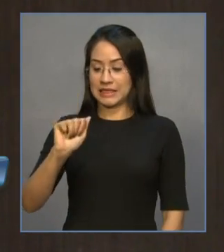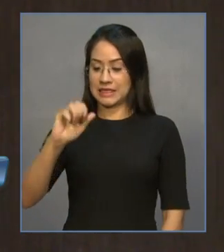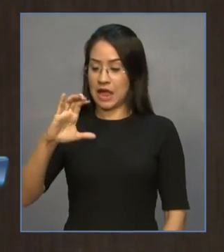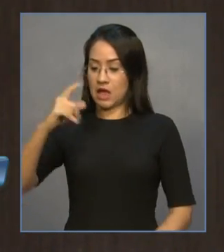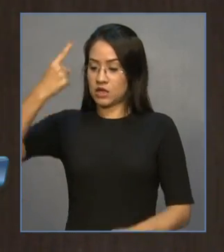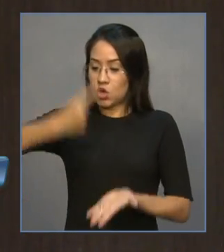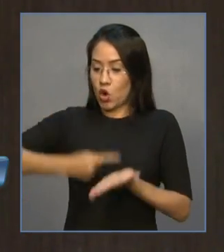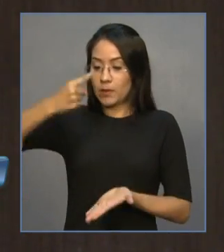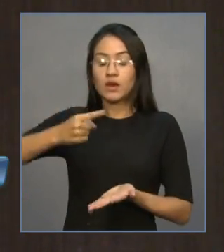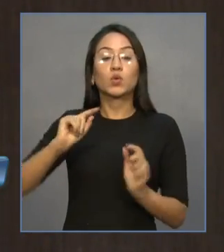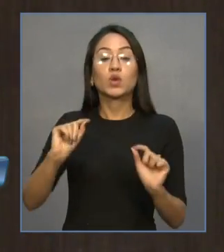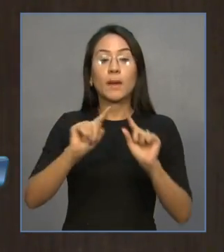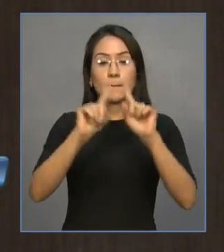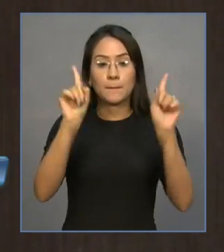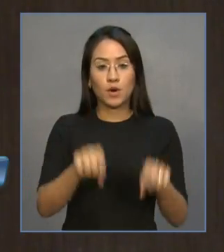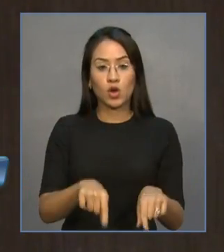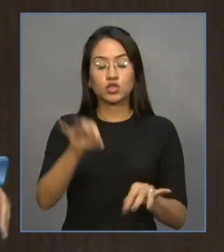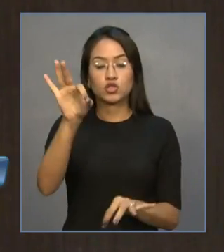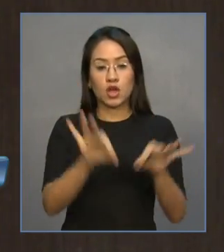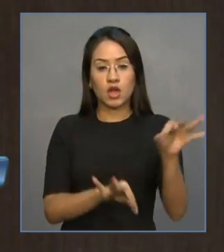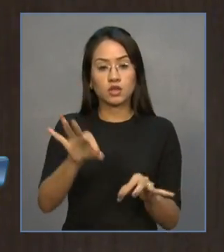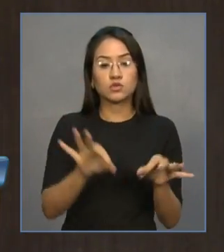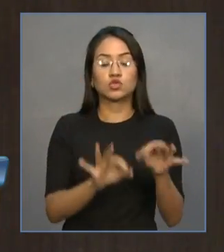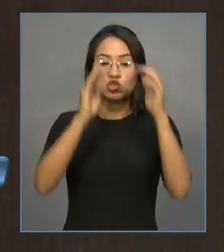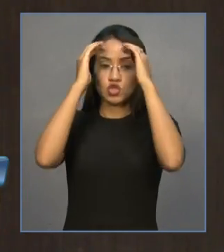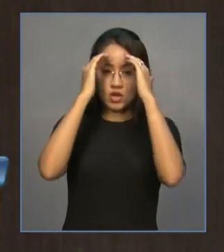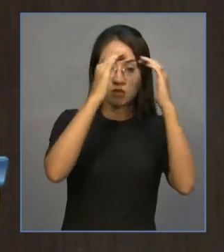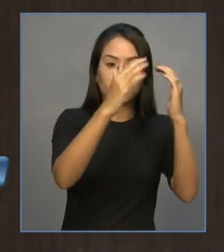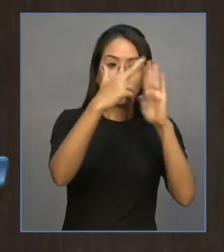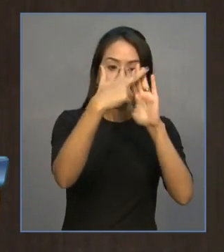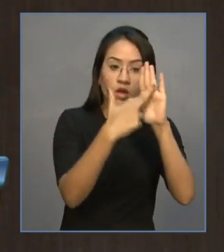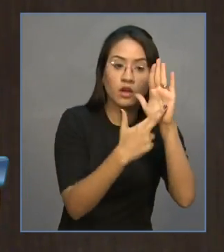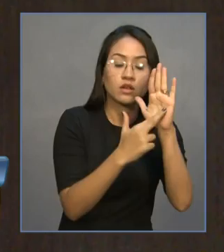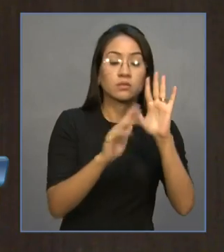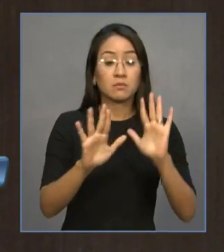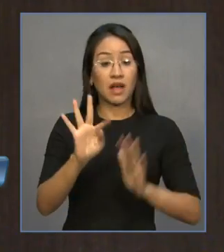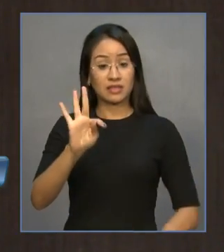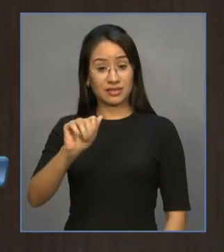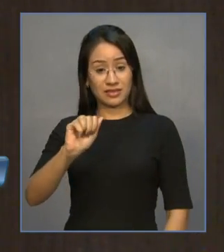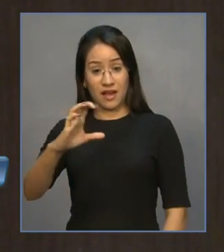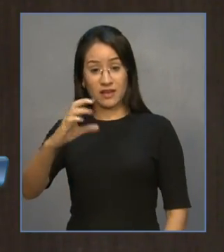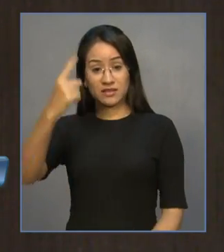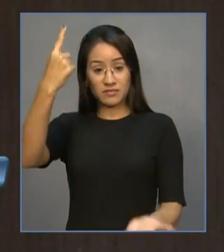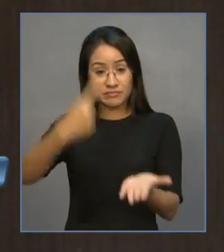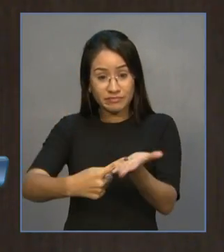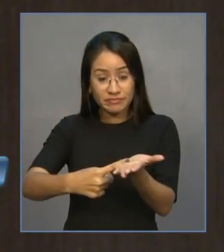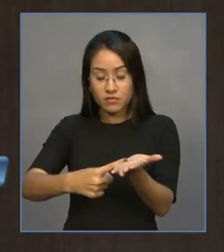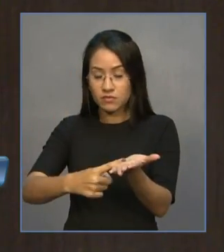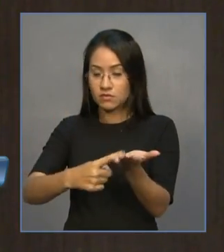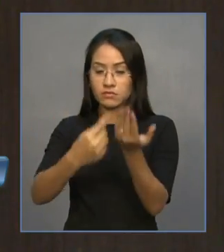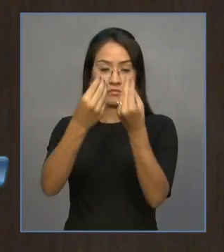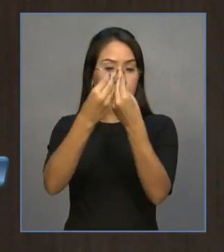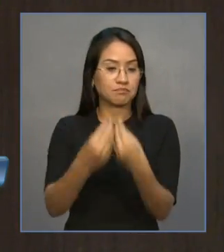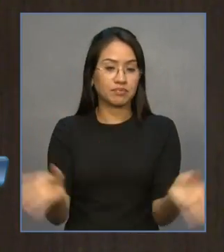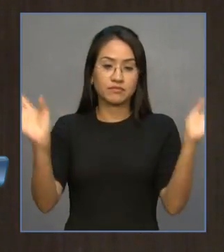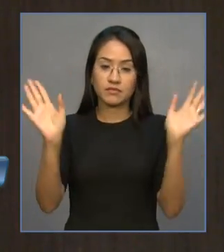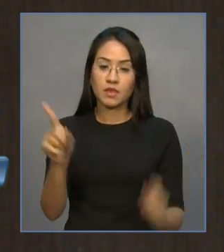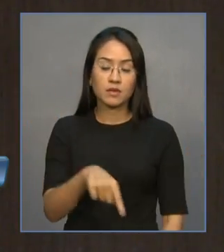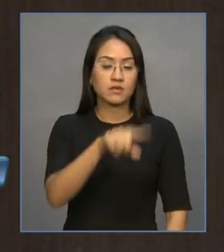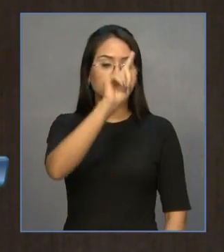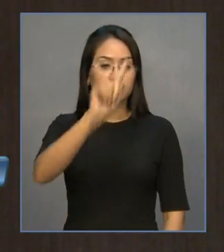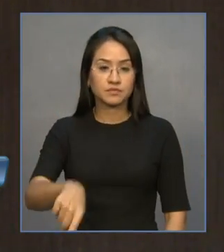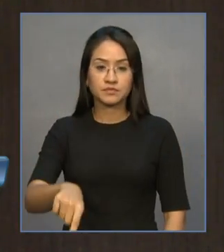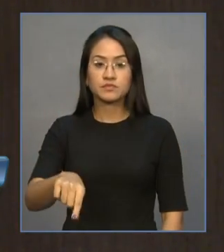2016, ano passado, portanto, foi suspensa, deveria ter sido suspensa a atividade de tal